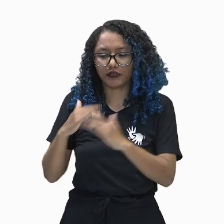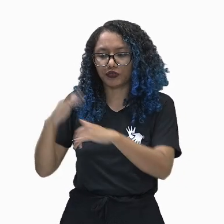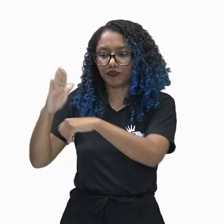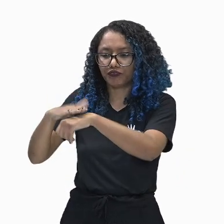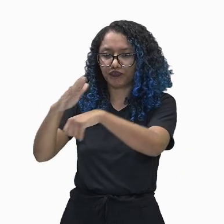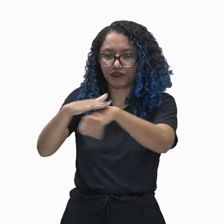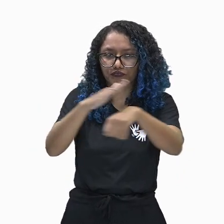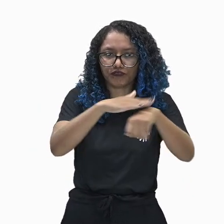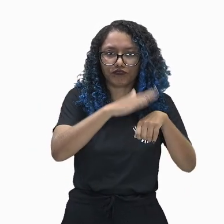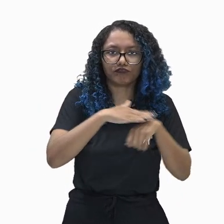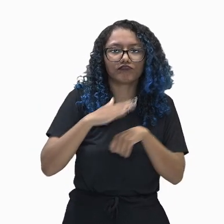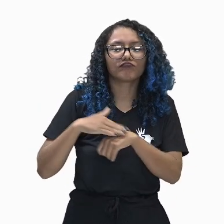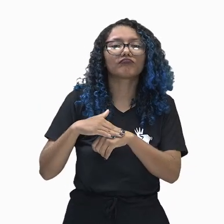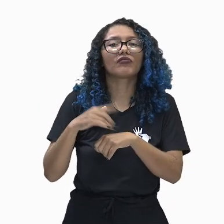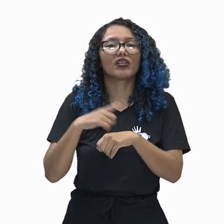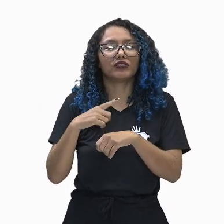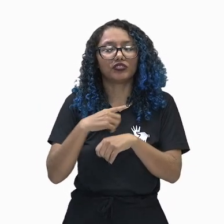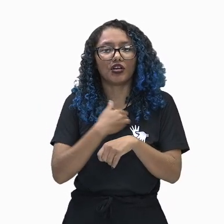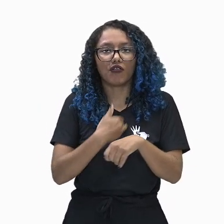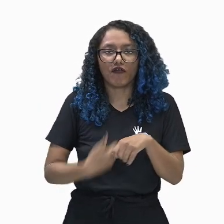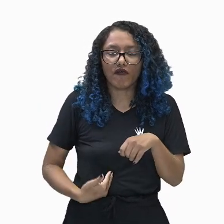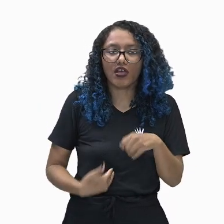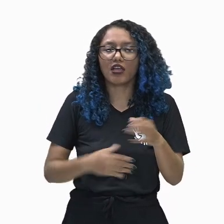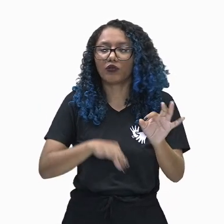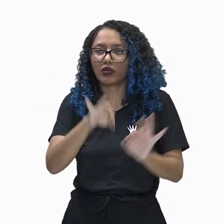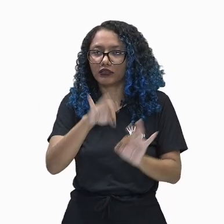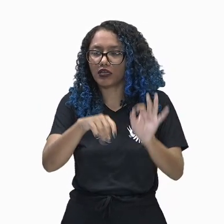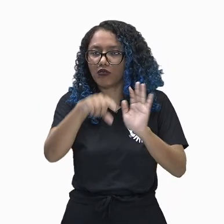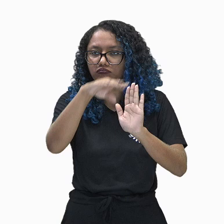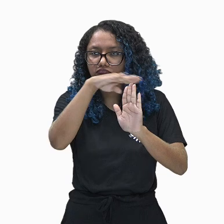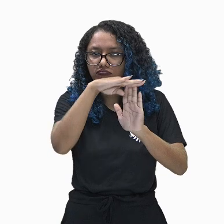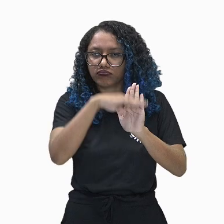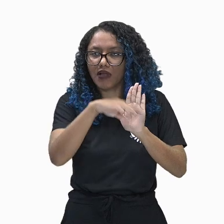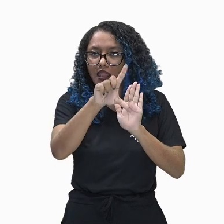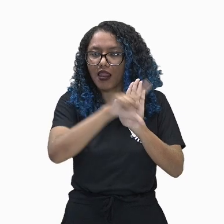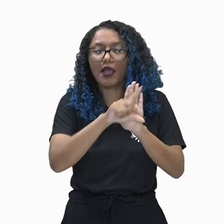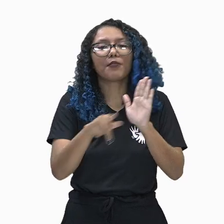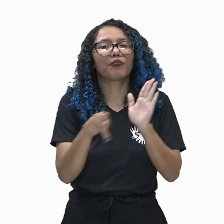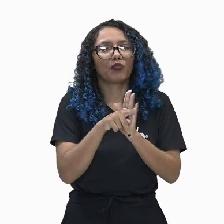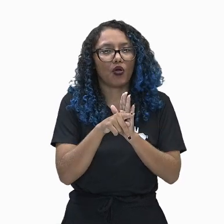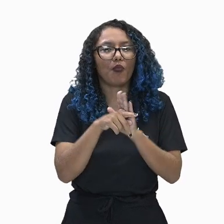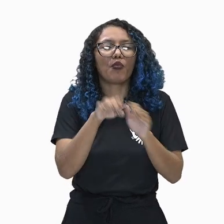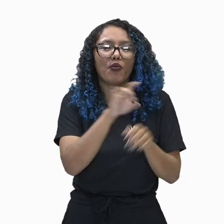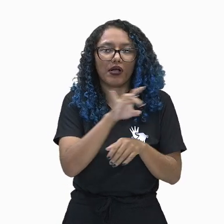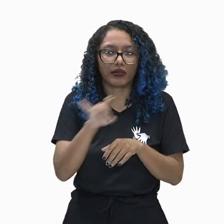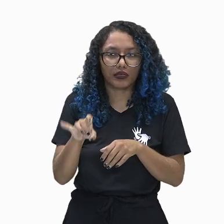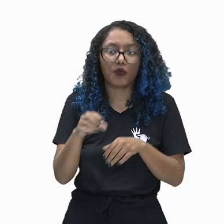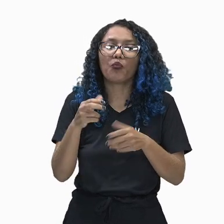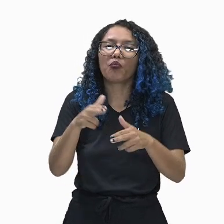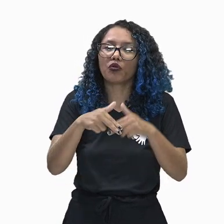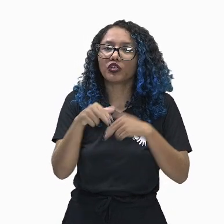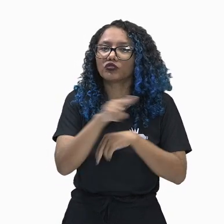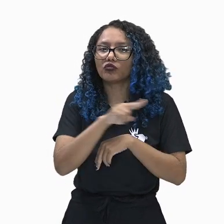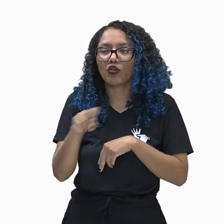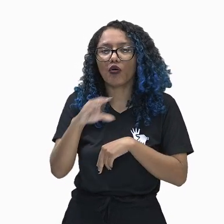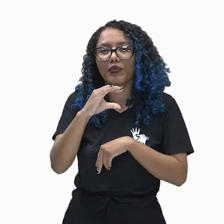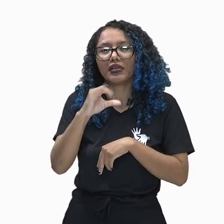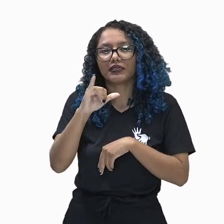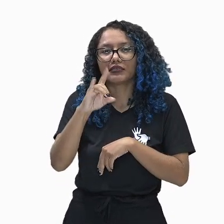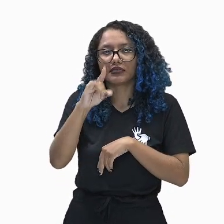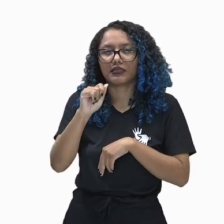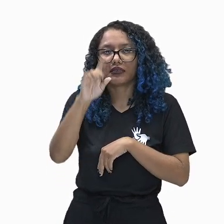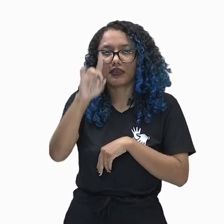organização, governo e leis próprias. razão da denominação de cidades-estado. São